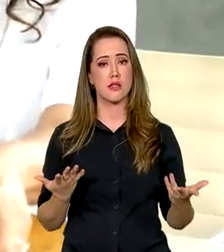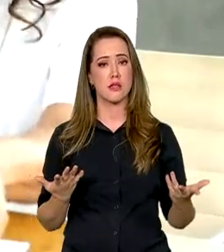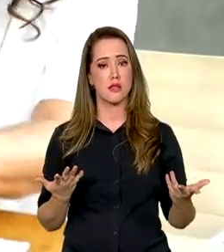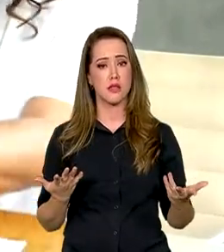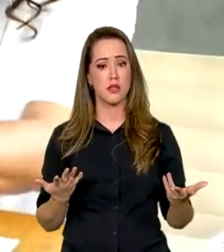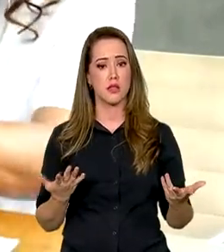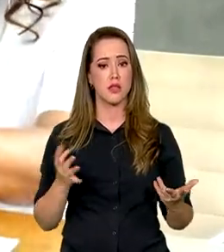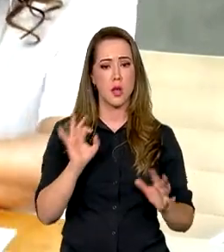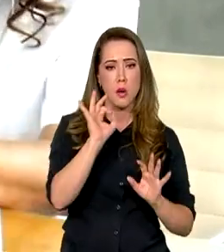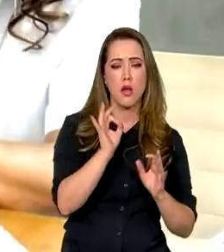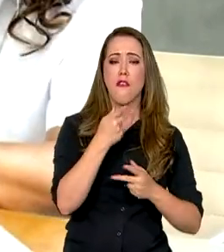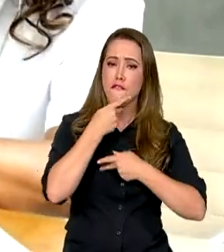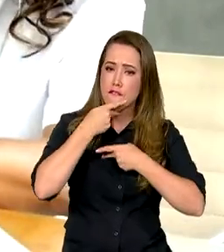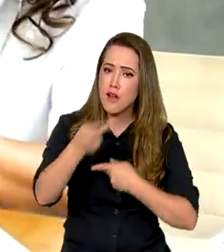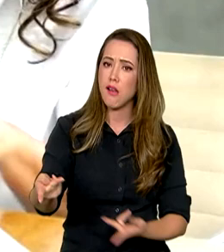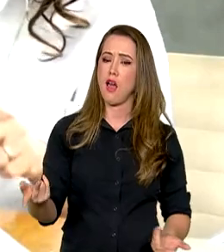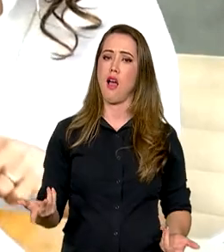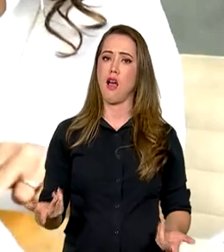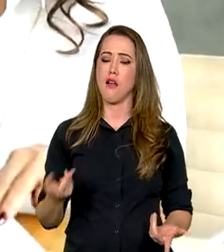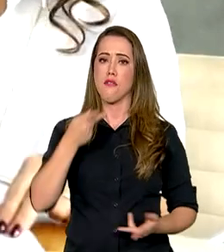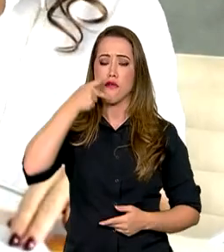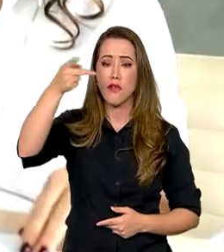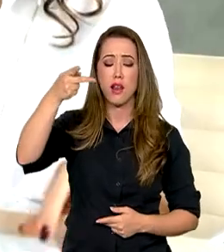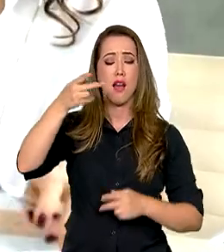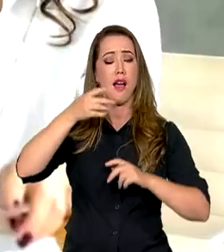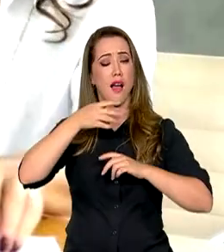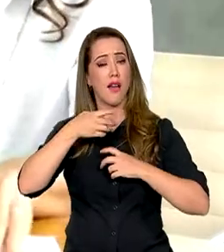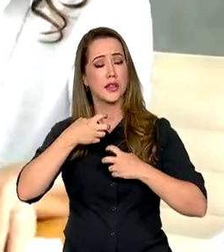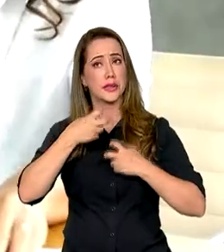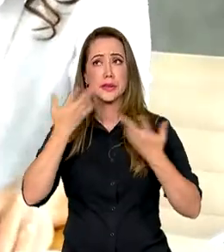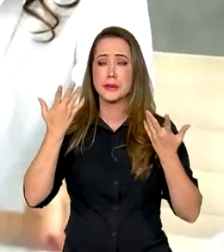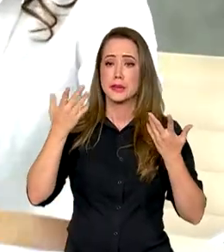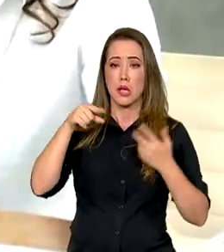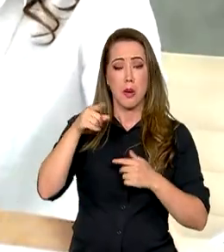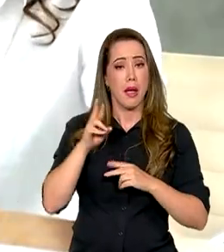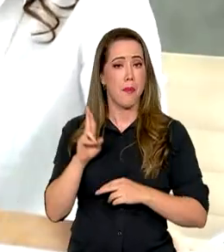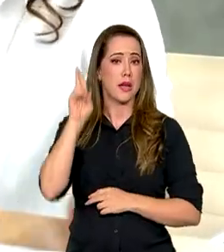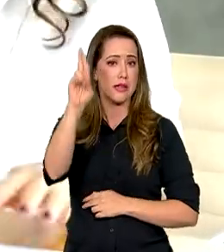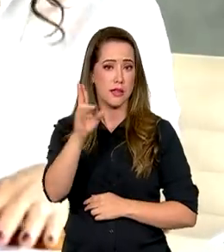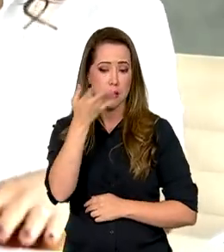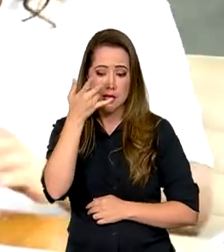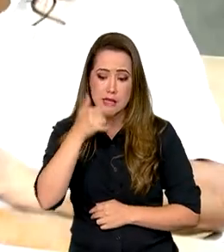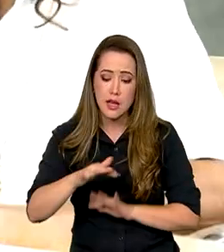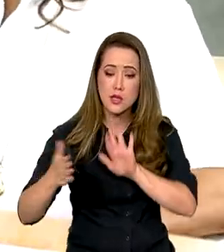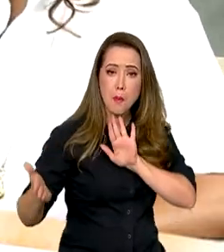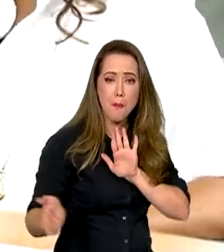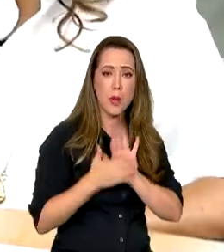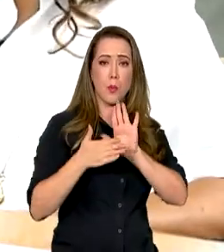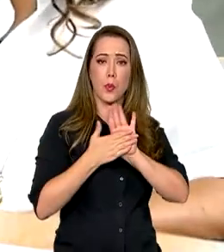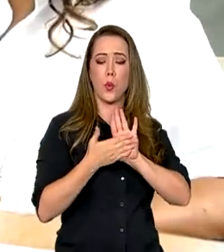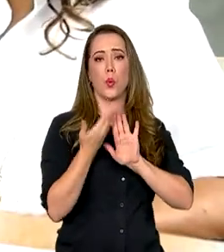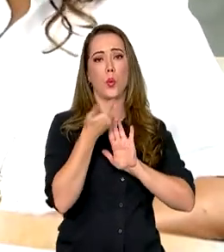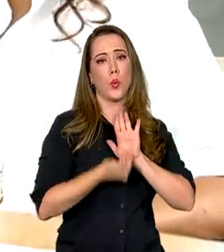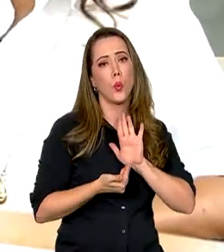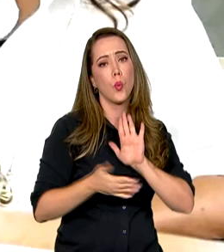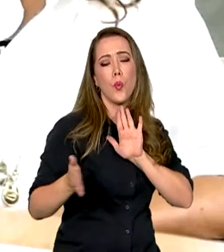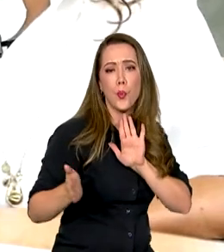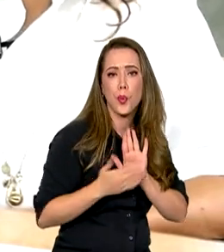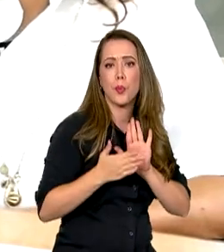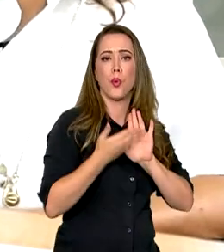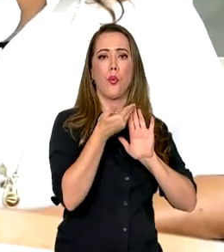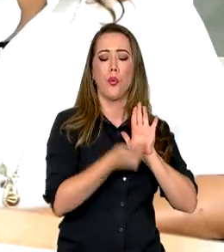propor alto e bom som, em nome da vida das nossas crianças, a gente propor, sabe, a gente